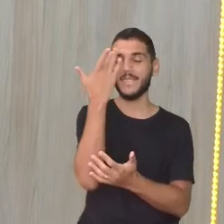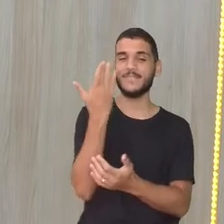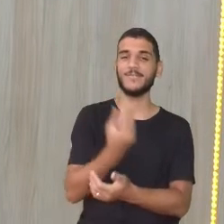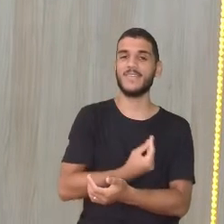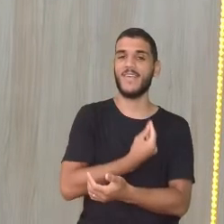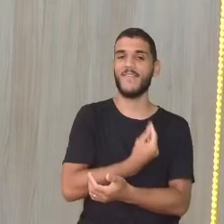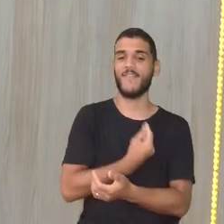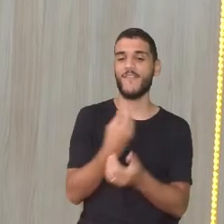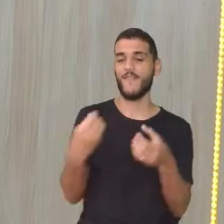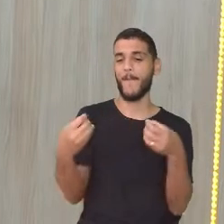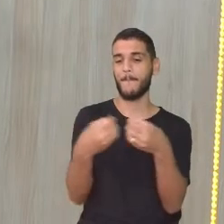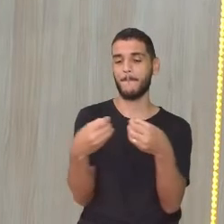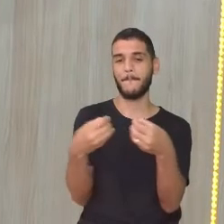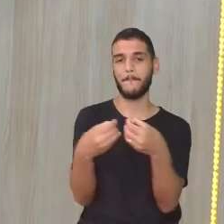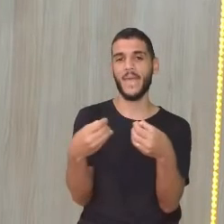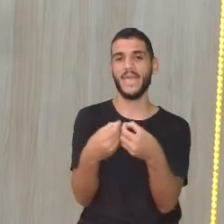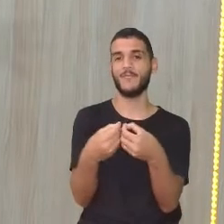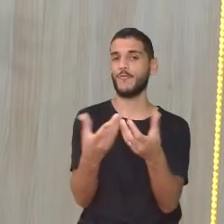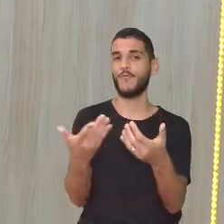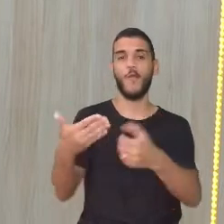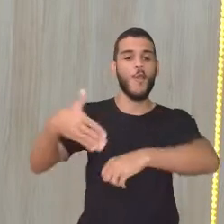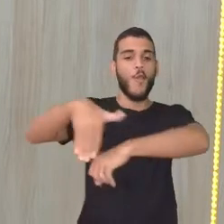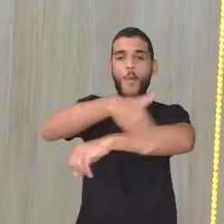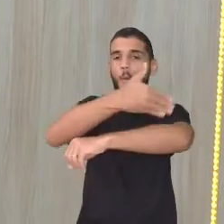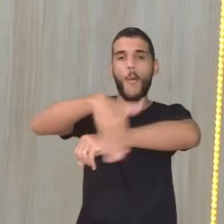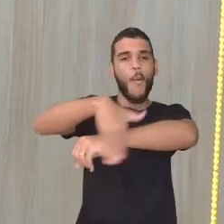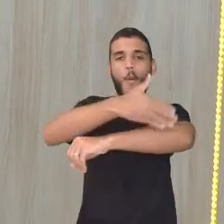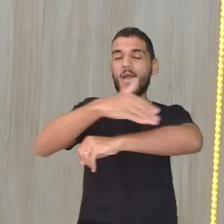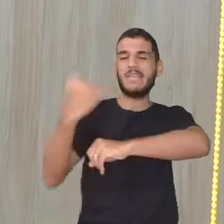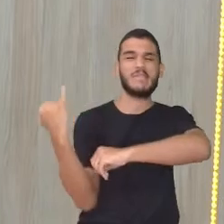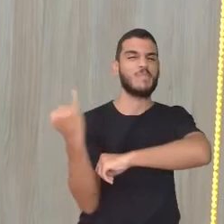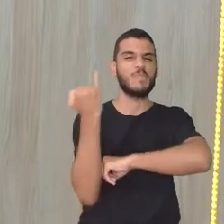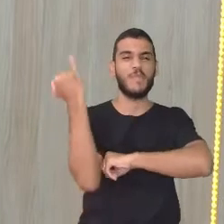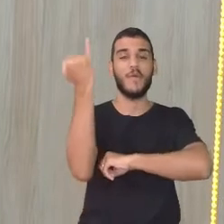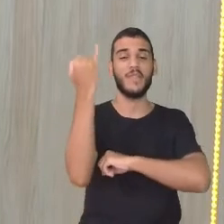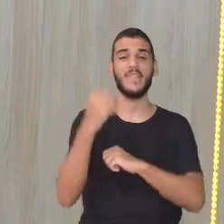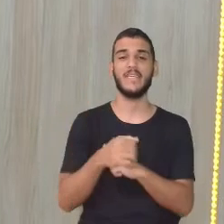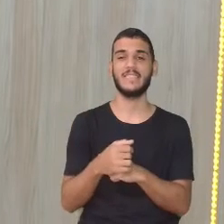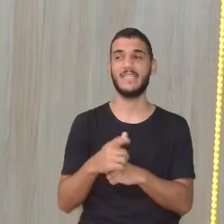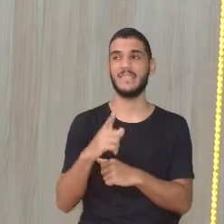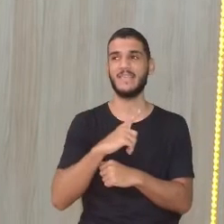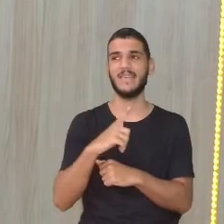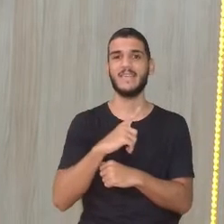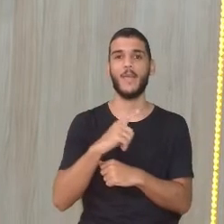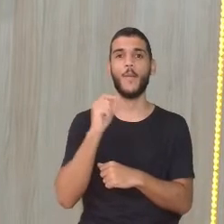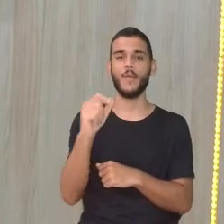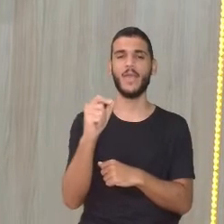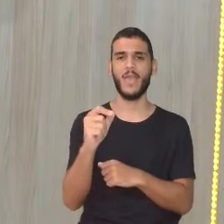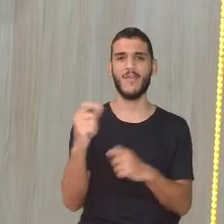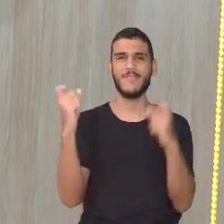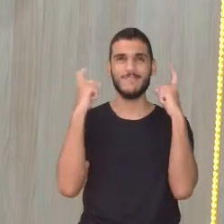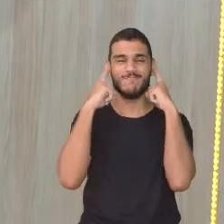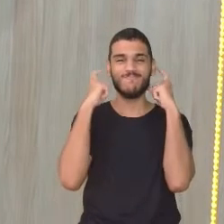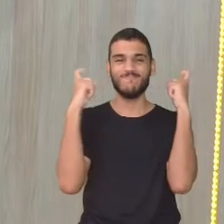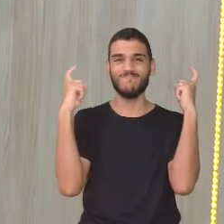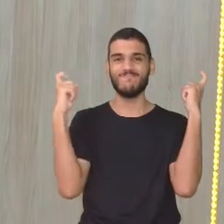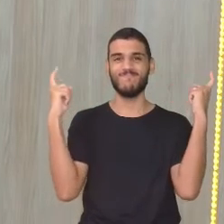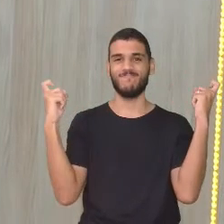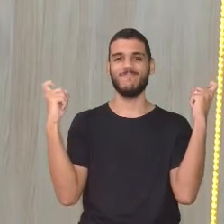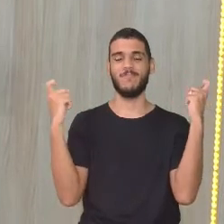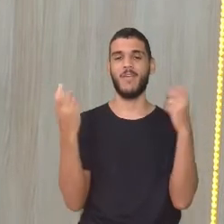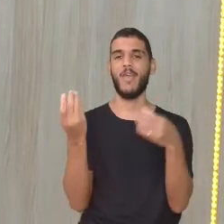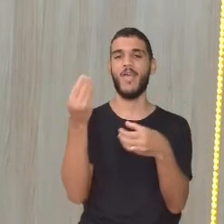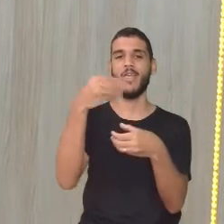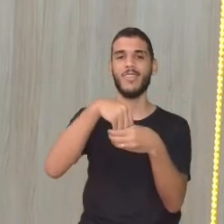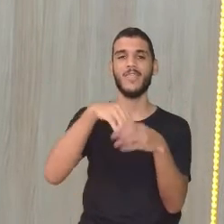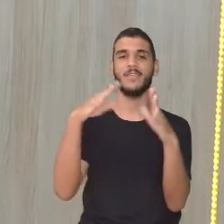grandes vias, né? Então, essas pessoas, elas têm um barulho gigantesco dentro de casa. Até